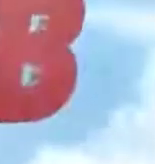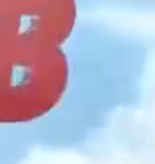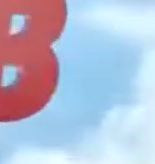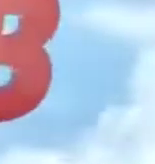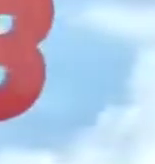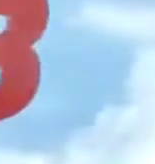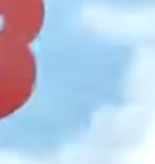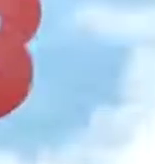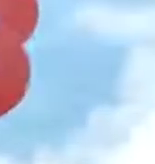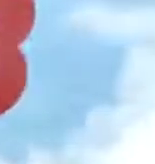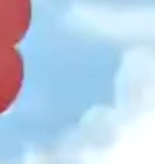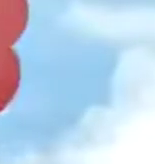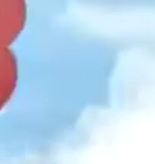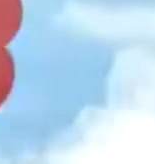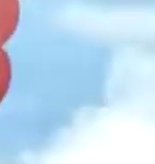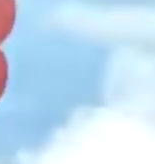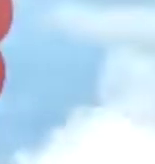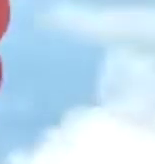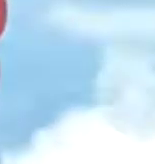detoxo.